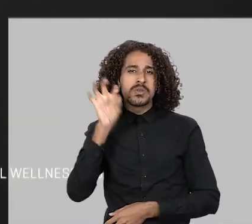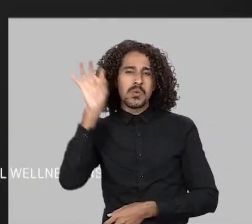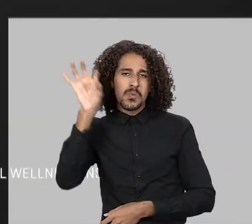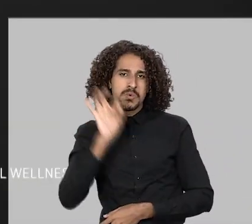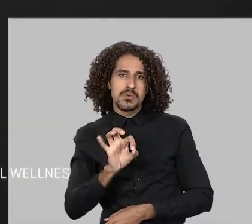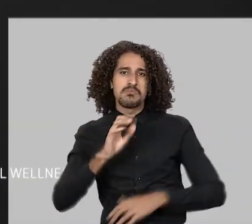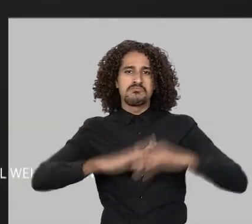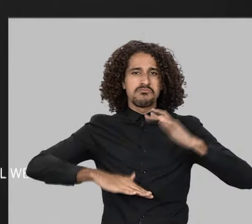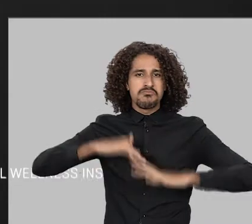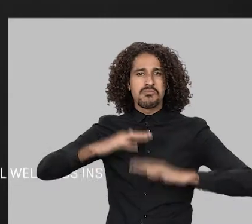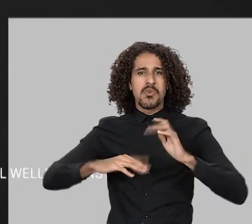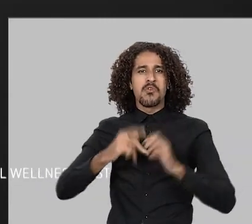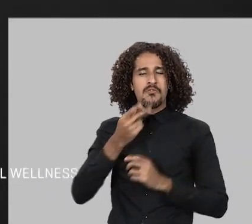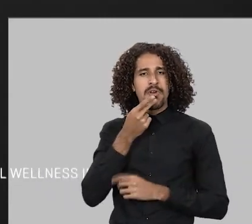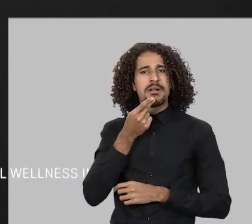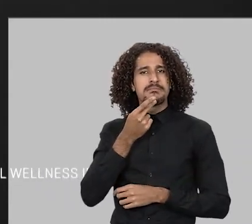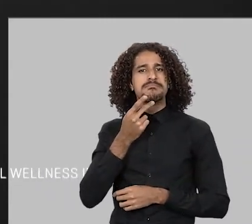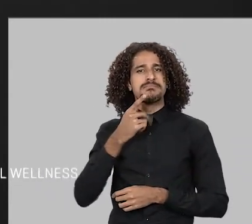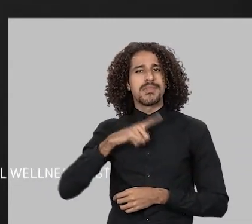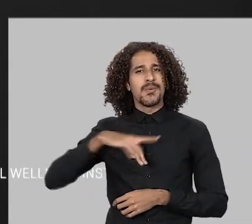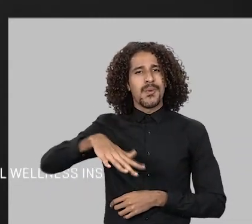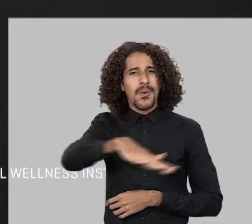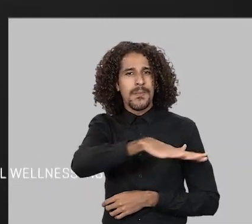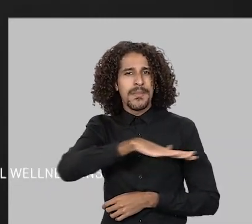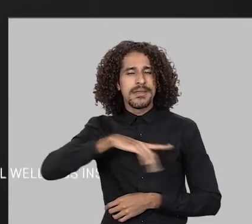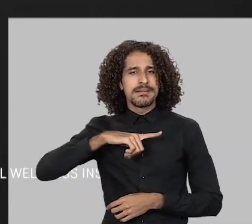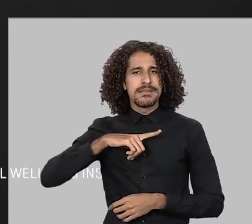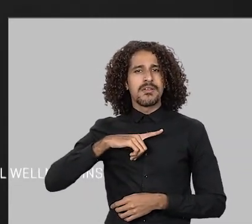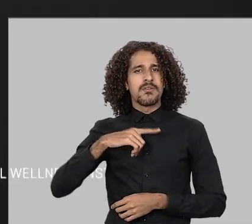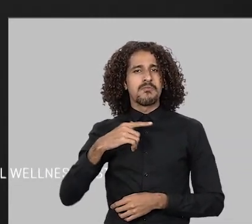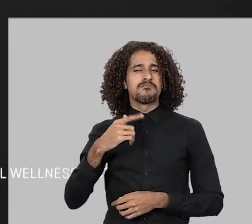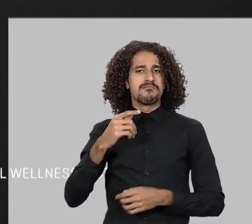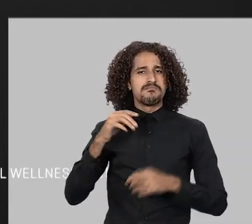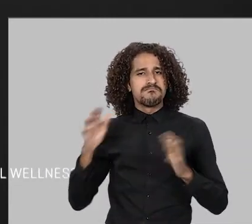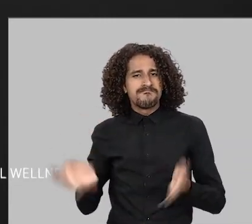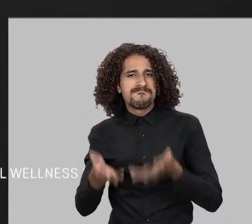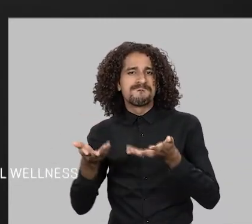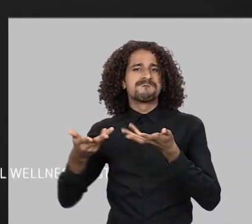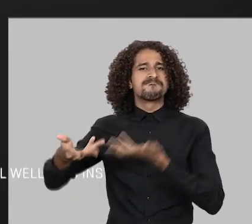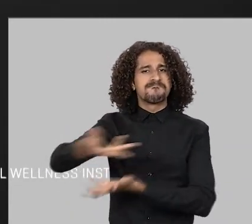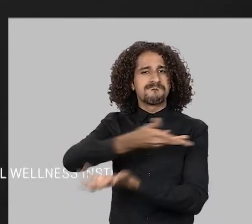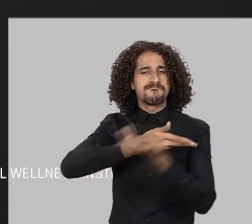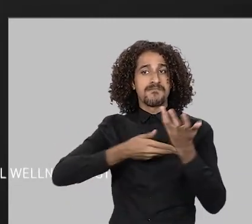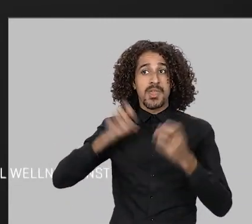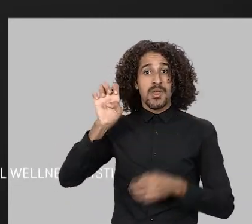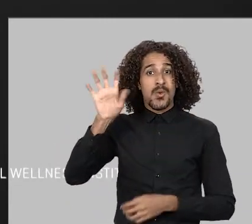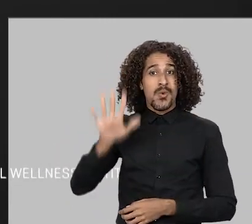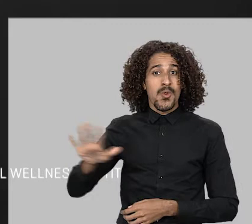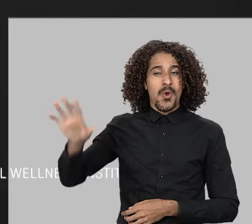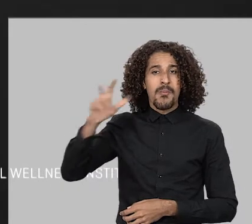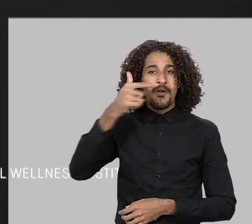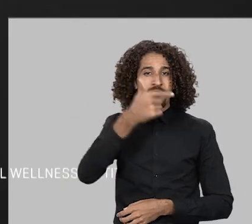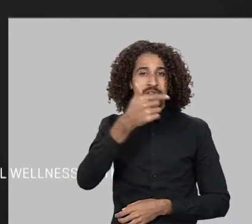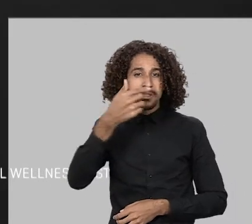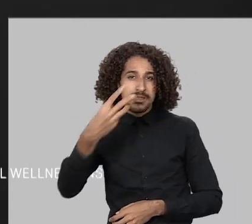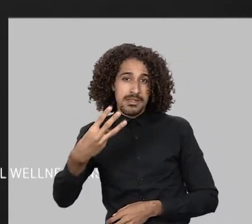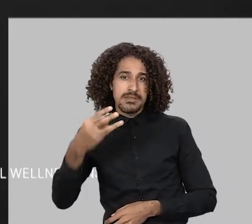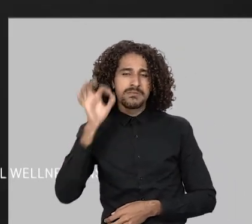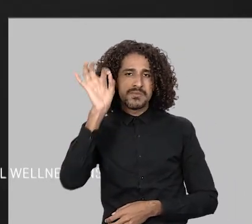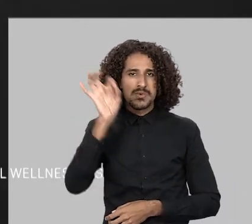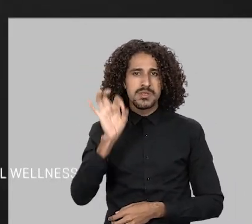% dos profissionais afirmam trabalhar em um ambiente que oferece ações para o bem-estar. Na Europa, são